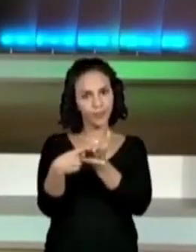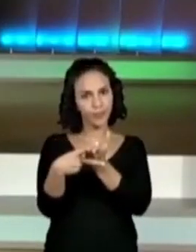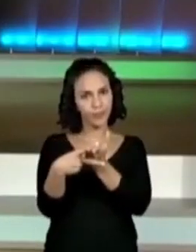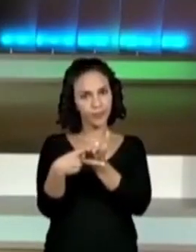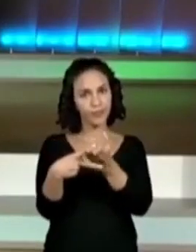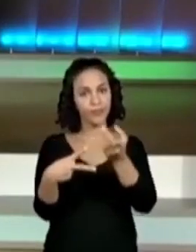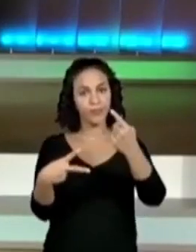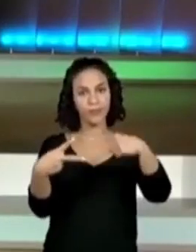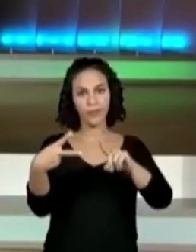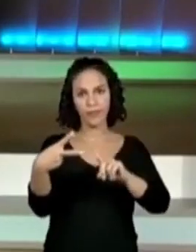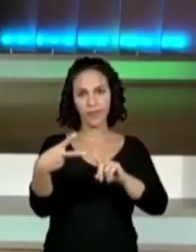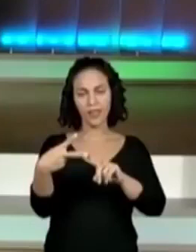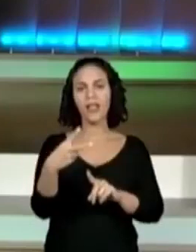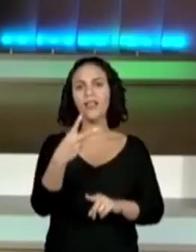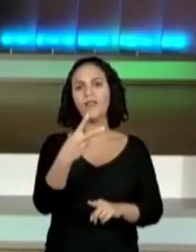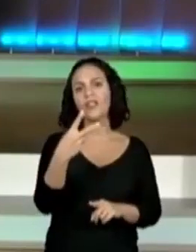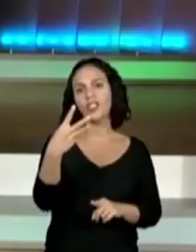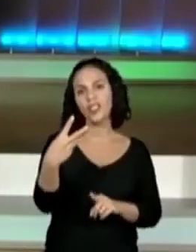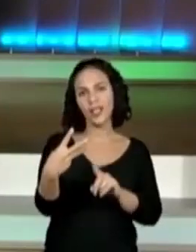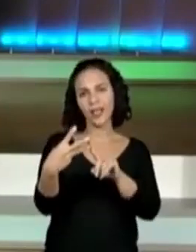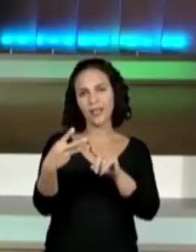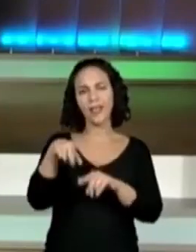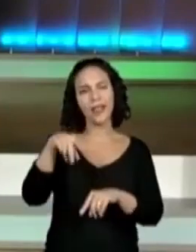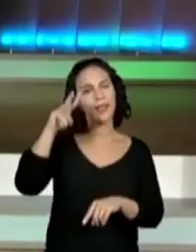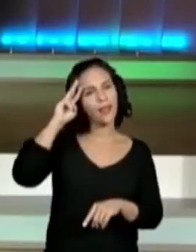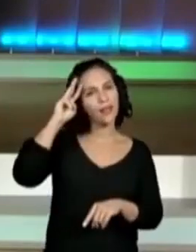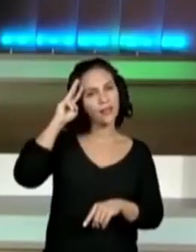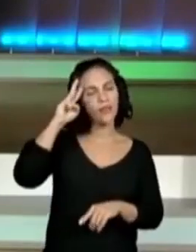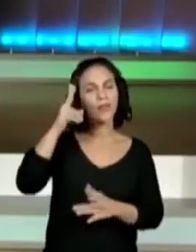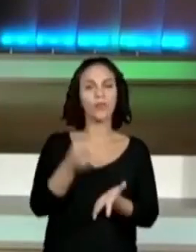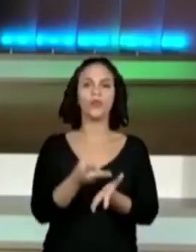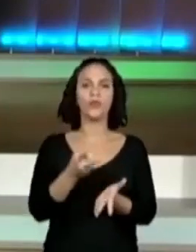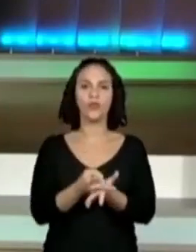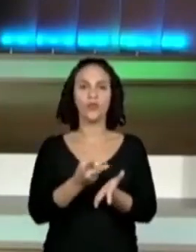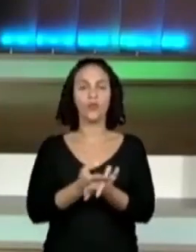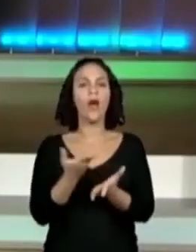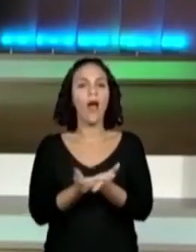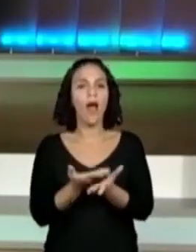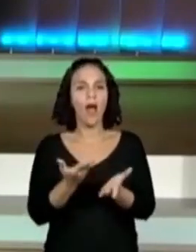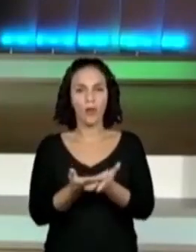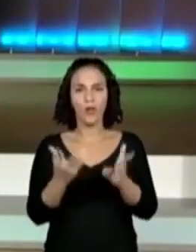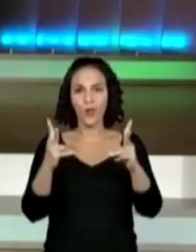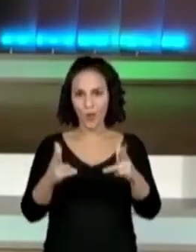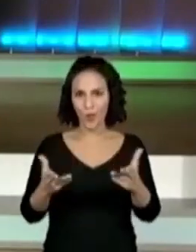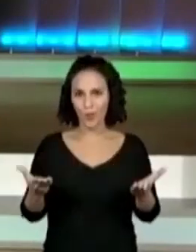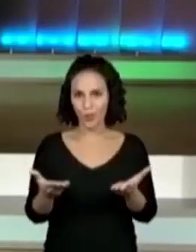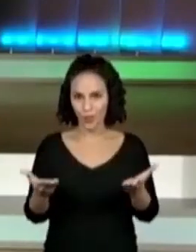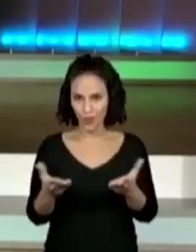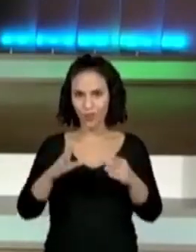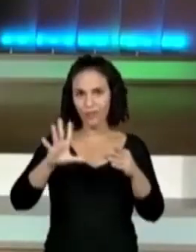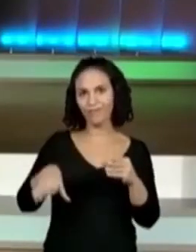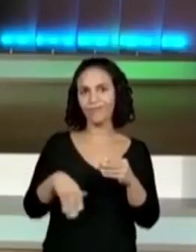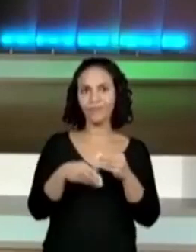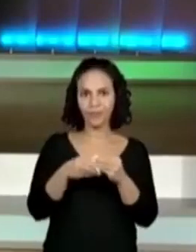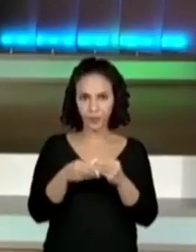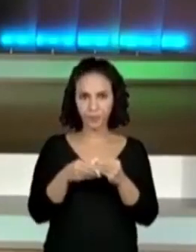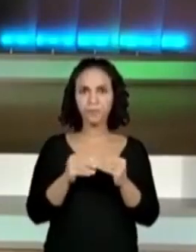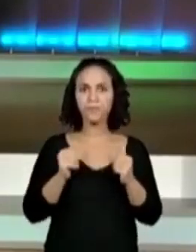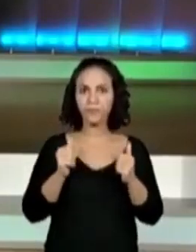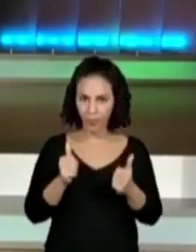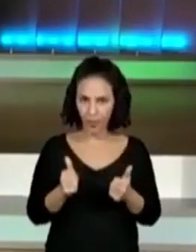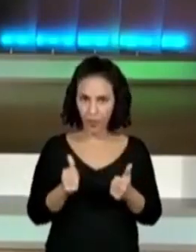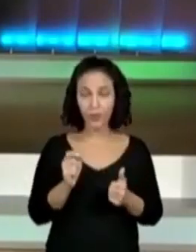e no dia 23, que é terça-feira, a continuação com a conclusão desse trechinho sobre